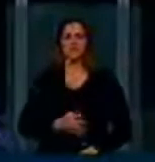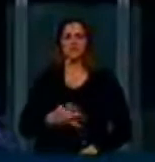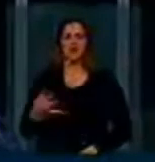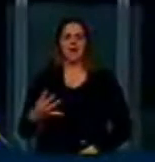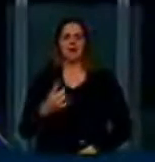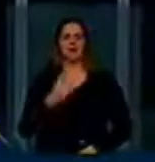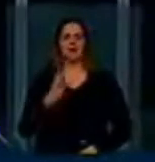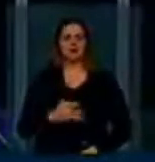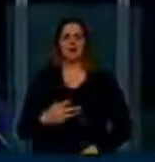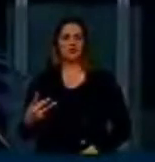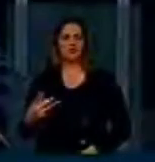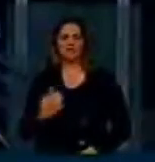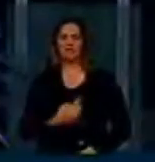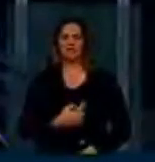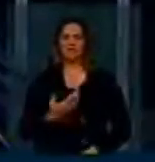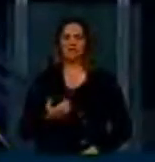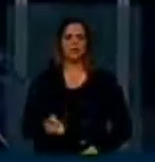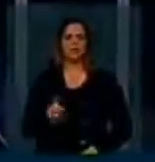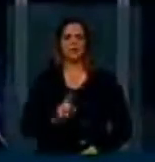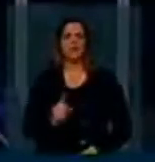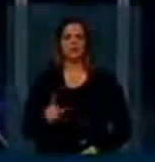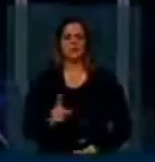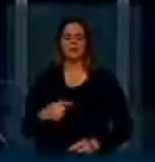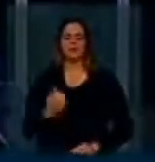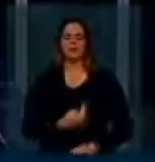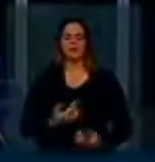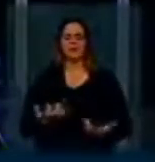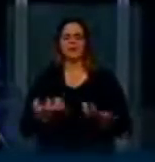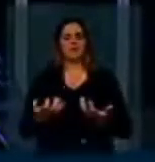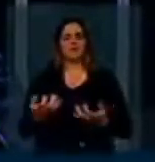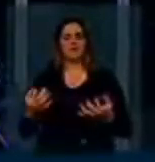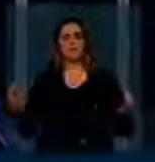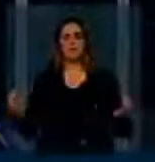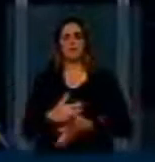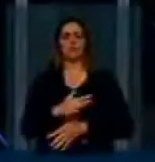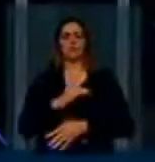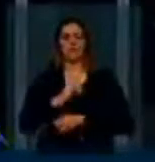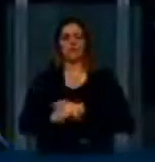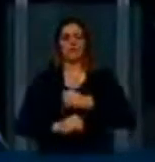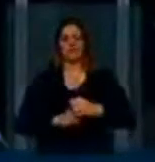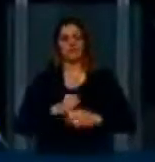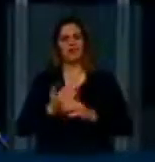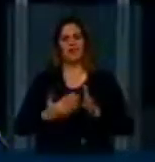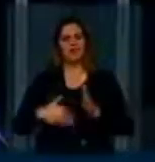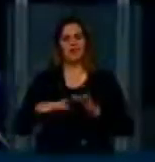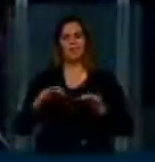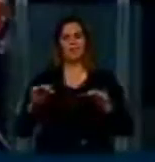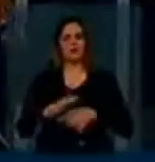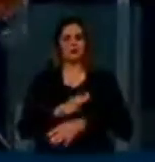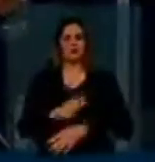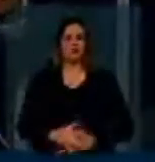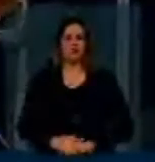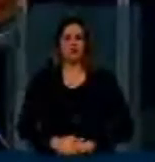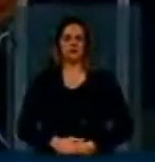brasileiros. Nós queremos entregar para os brasileiros uma internet por inteiro. Não é verdade quando se diz que todos